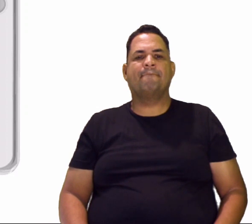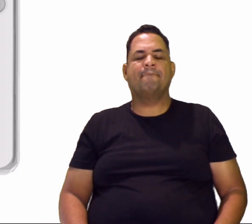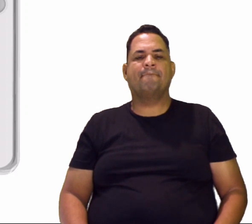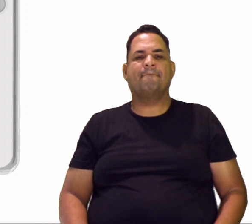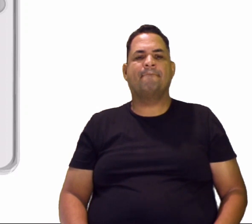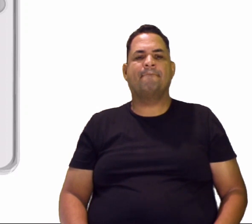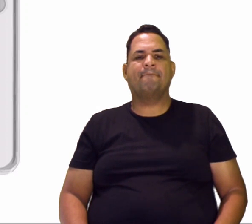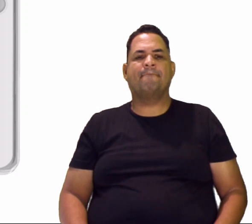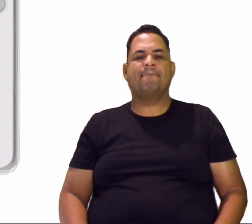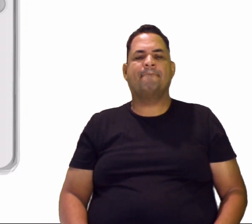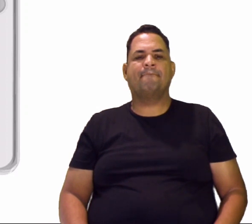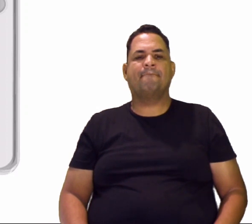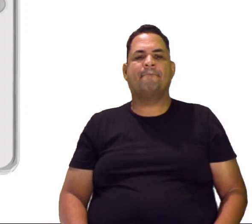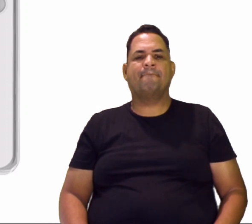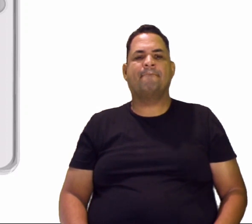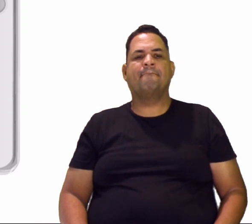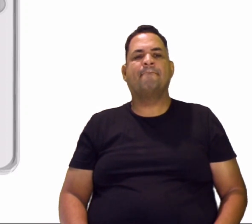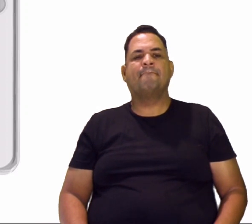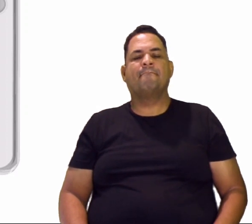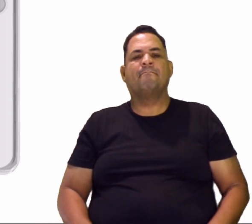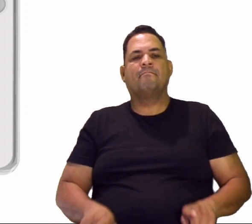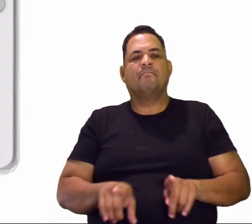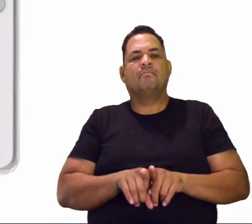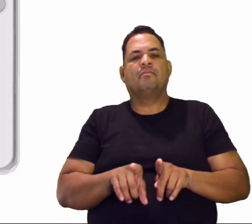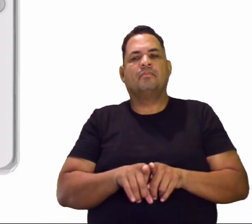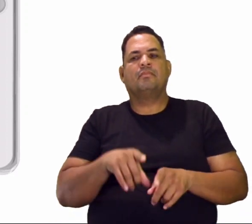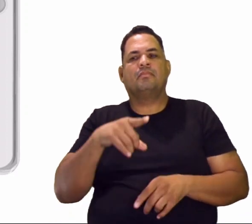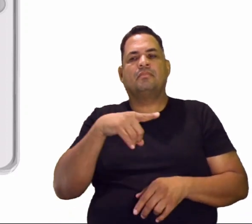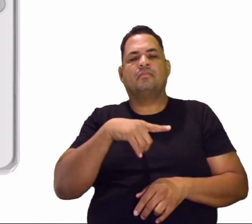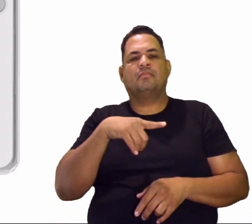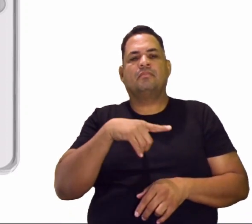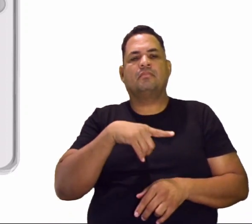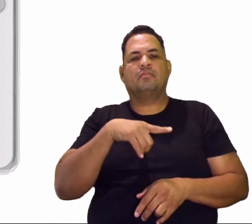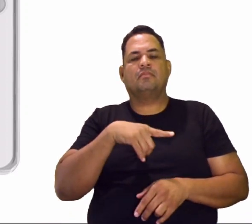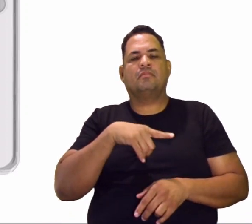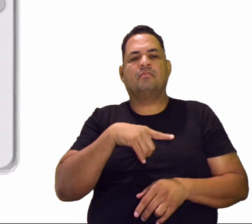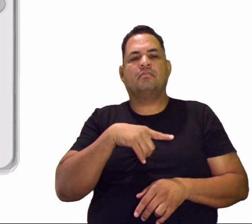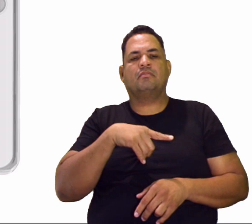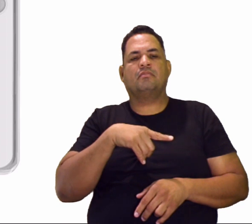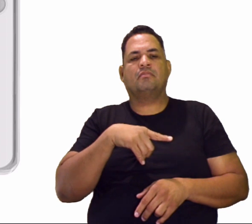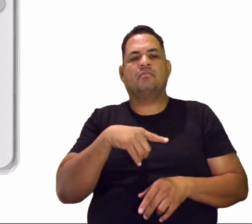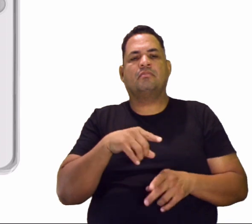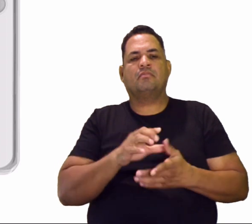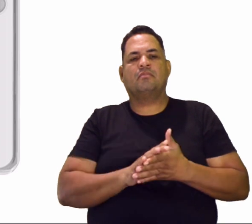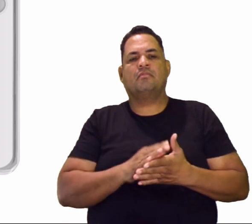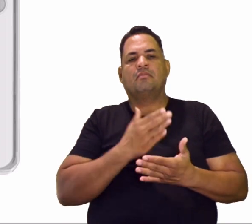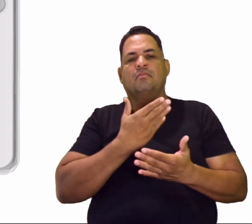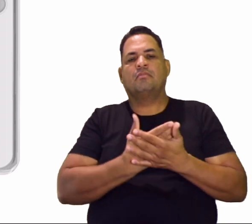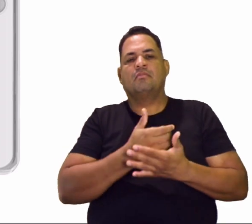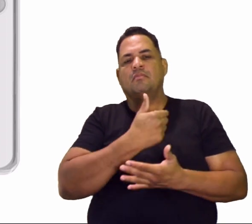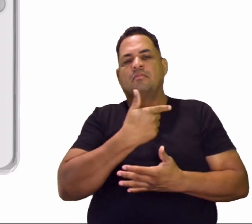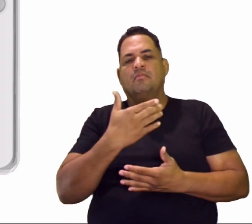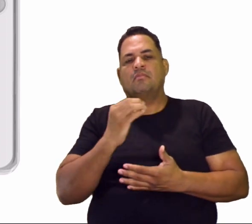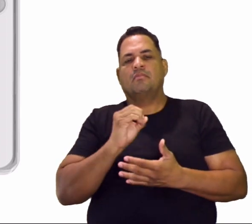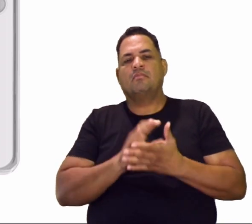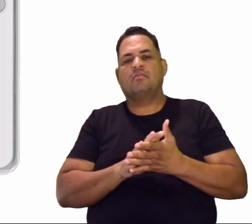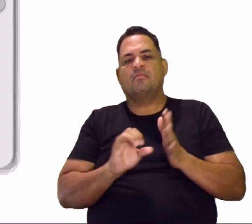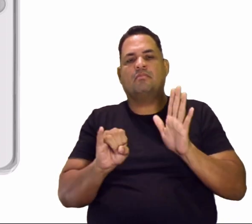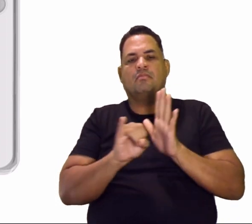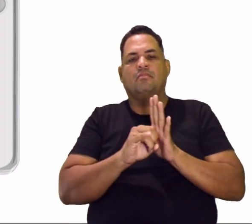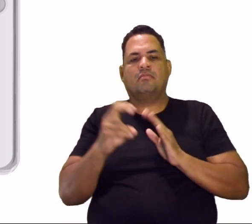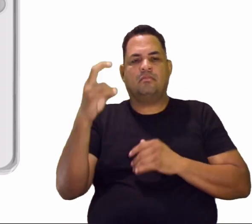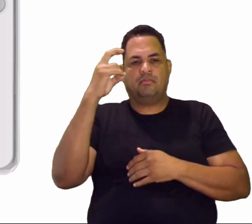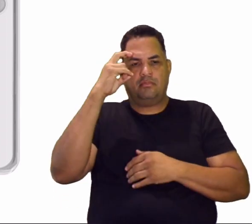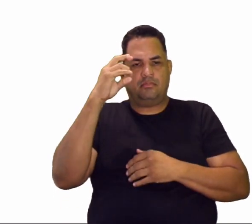Muito bem. a gente trouxe na aula 20, falamos sobre identidade e vida cultural, símbolos e comportamentos